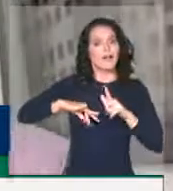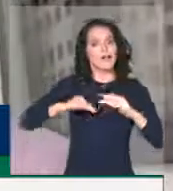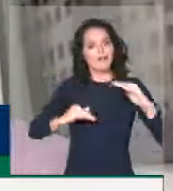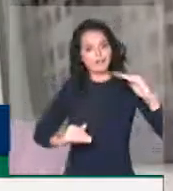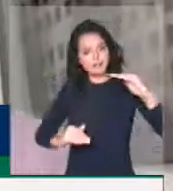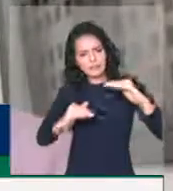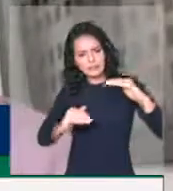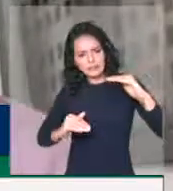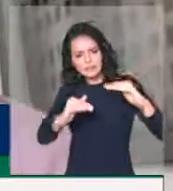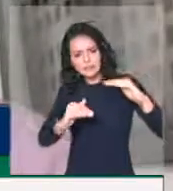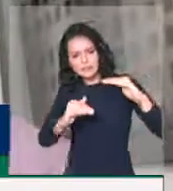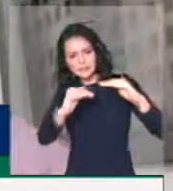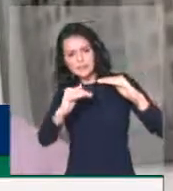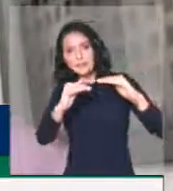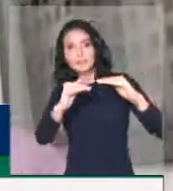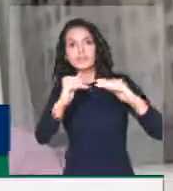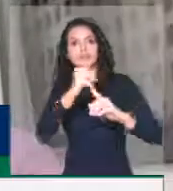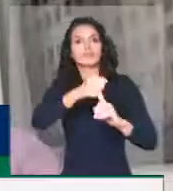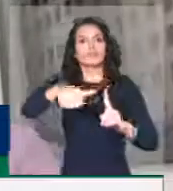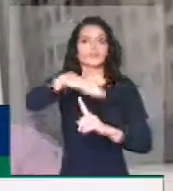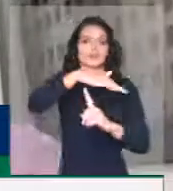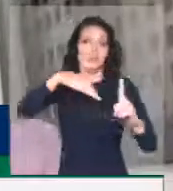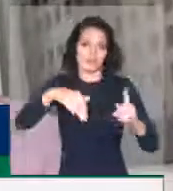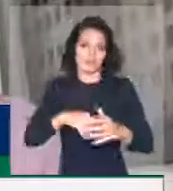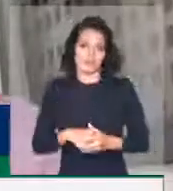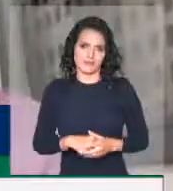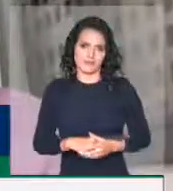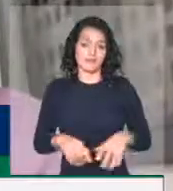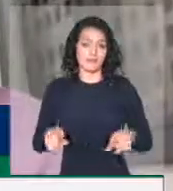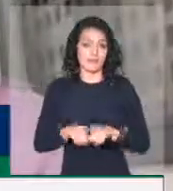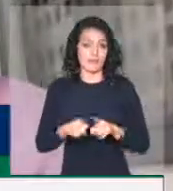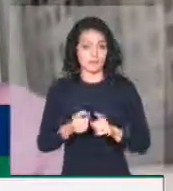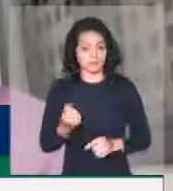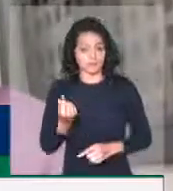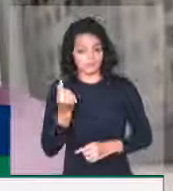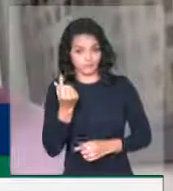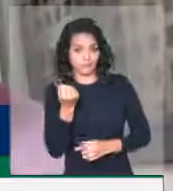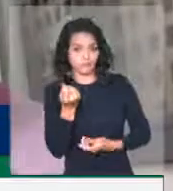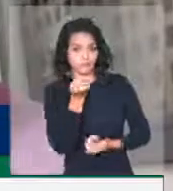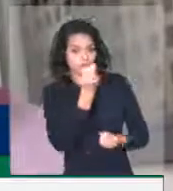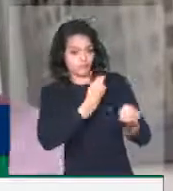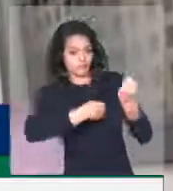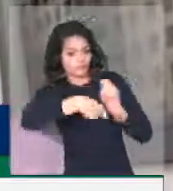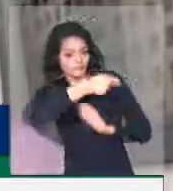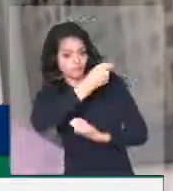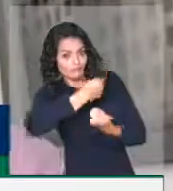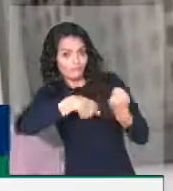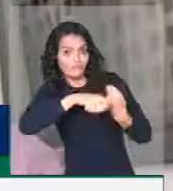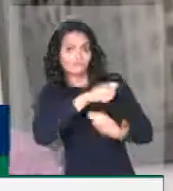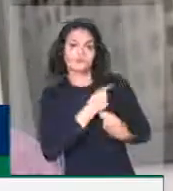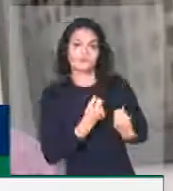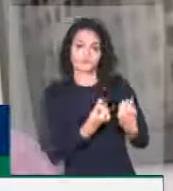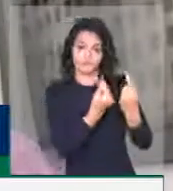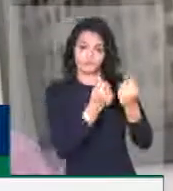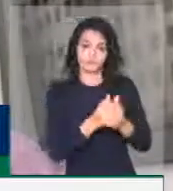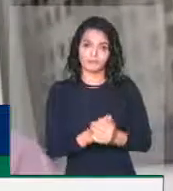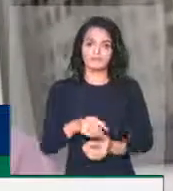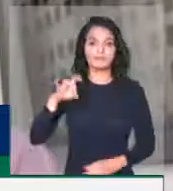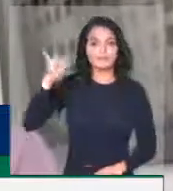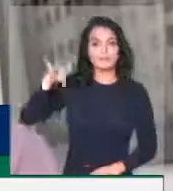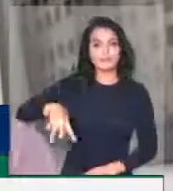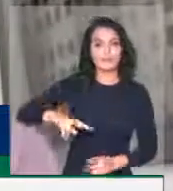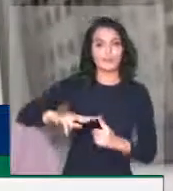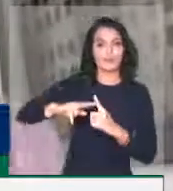desigualdades, a pobreza e de colocar recursos importantes. Para se ter uma ideia, no último reajuste,